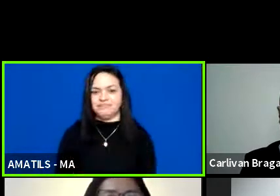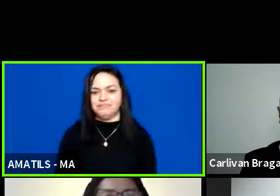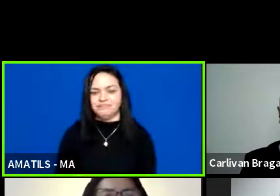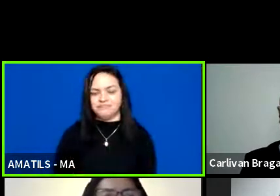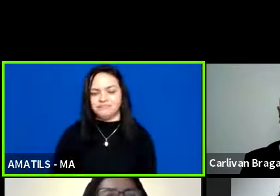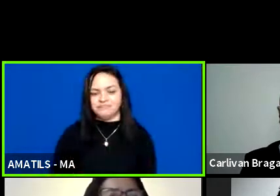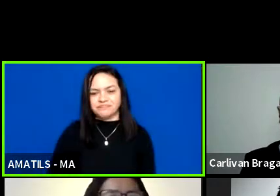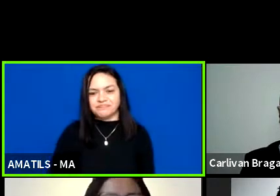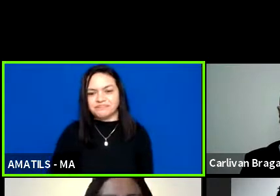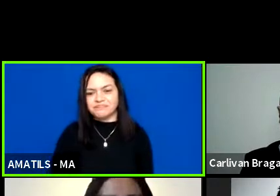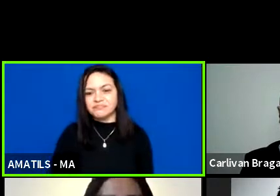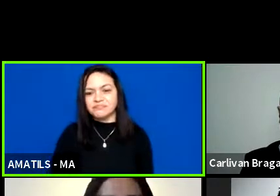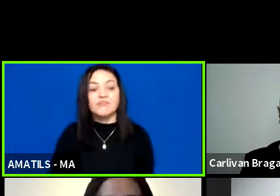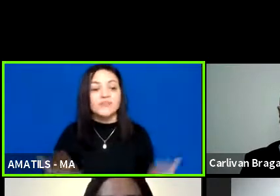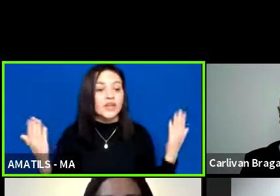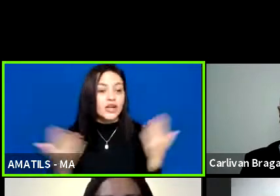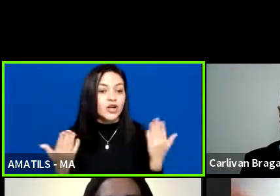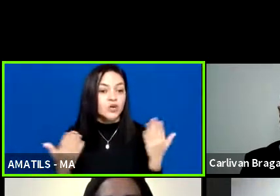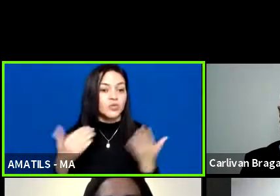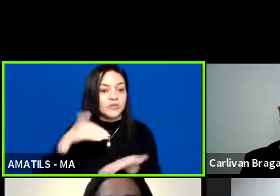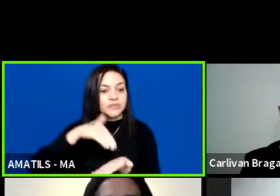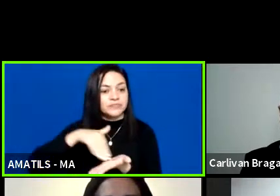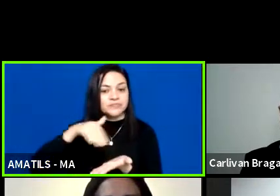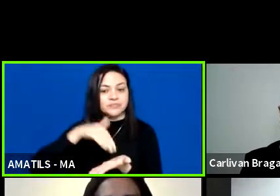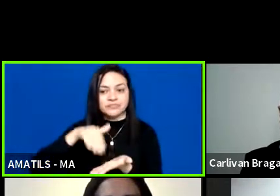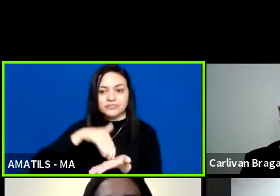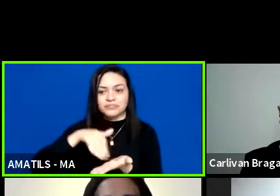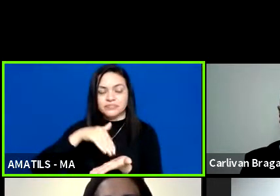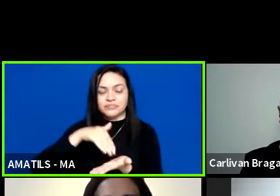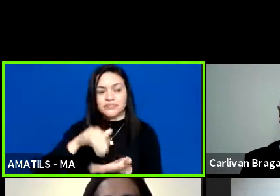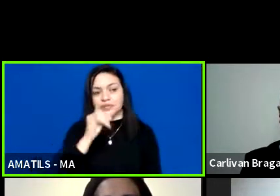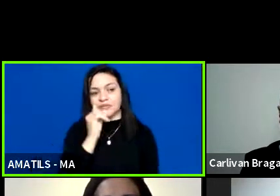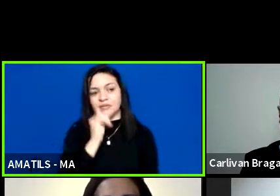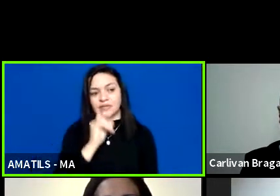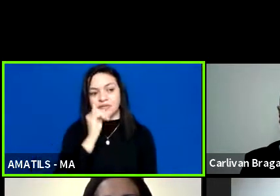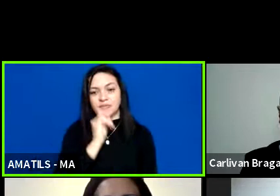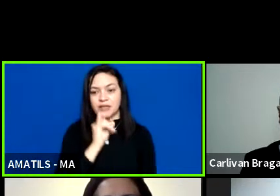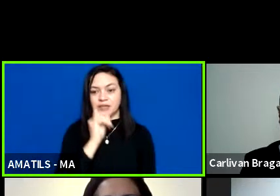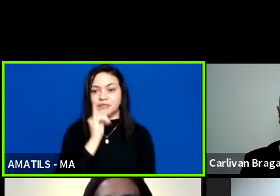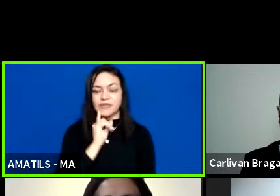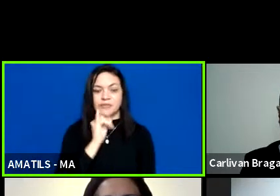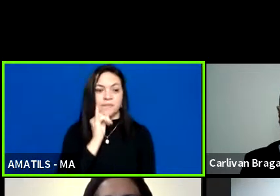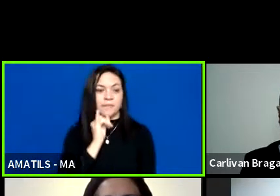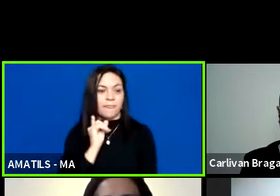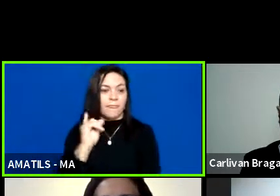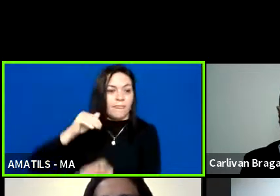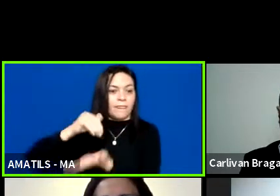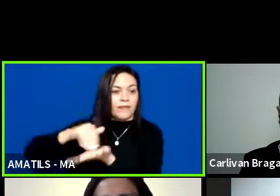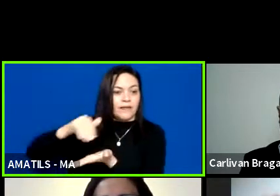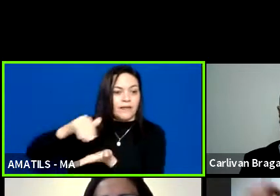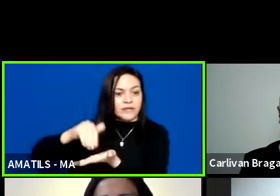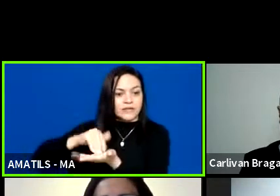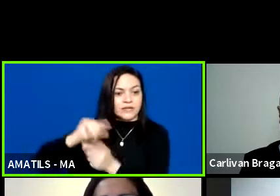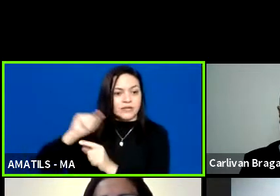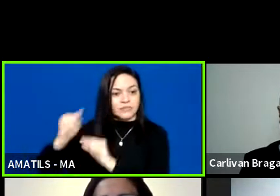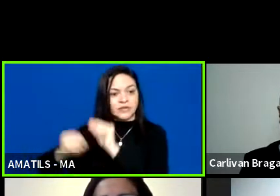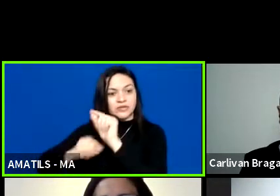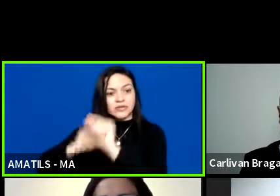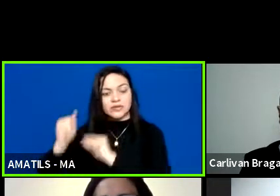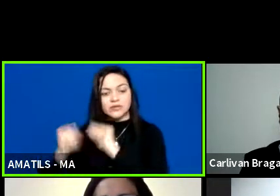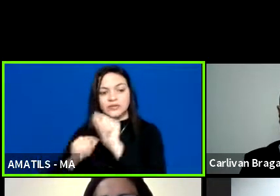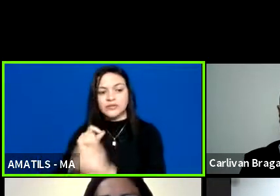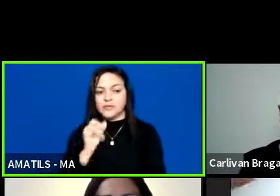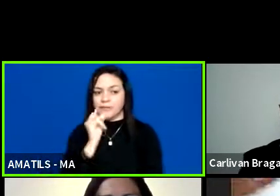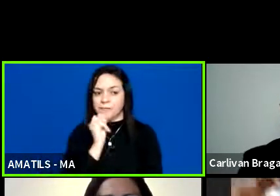Também ouvi o secretário da Secretaria da Pessoa